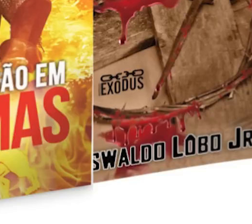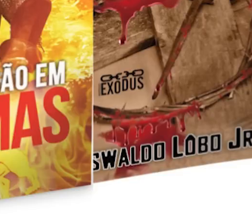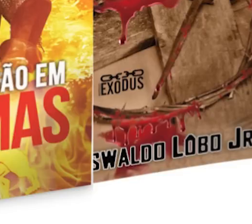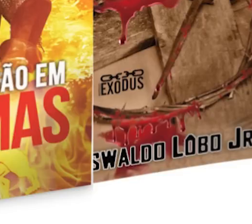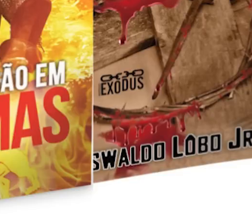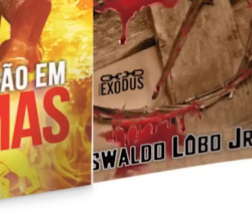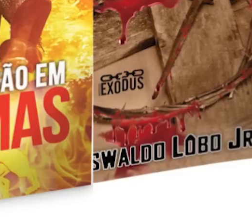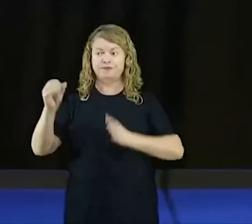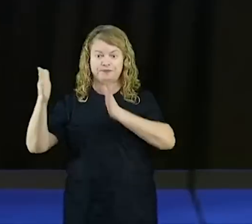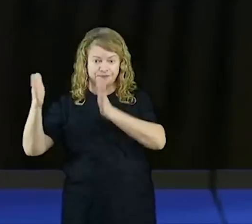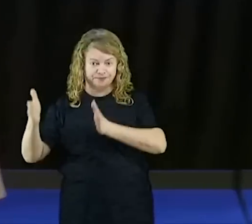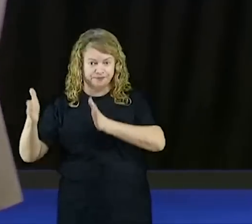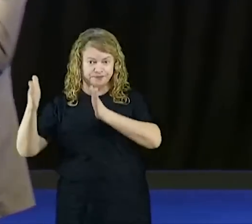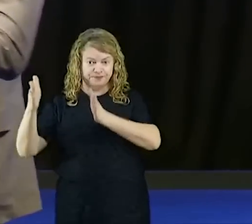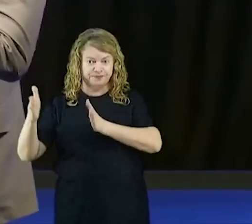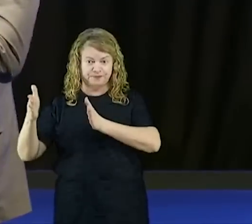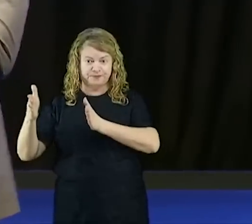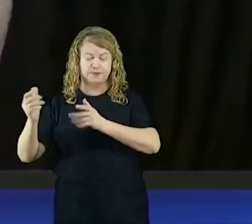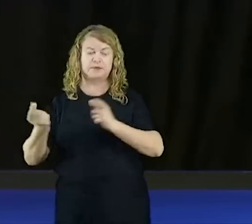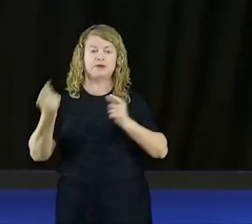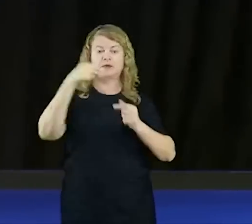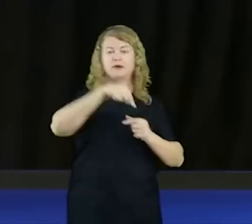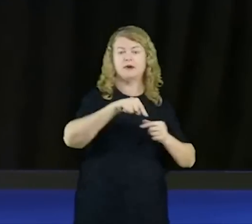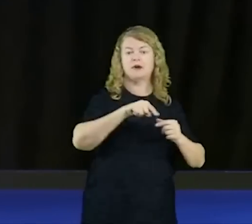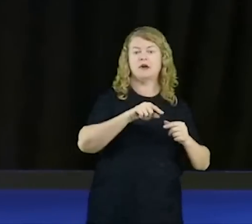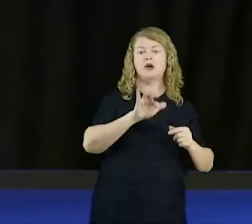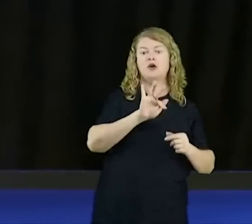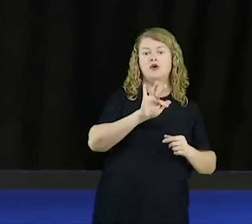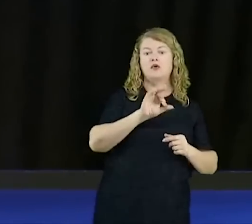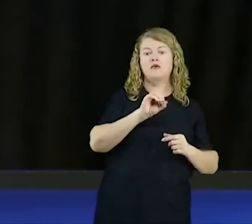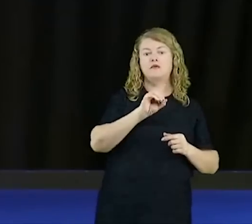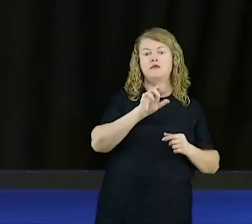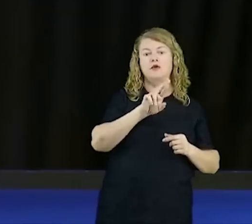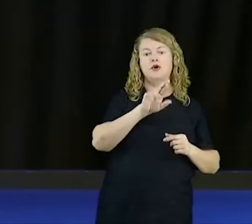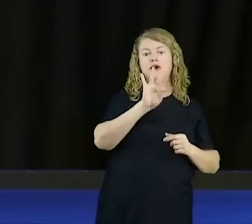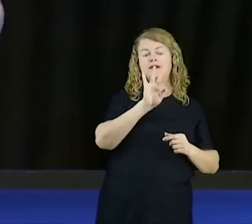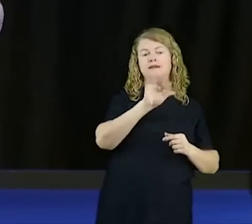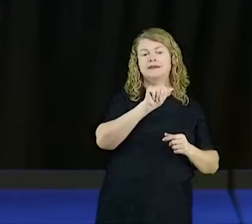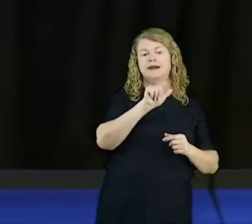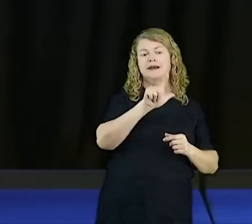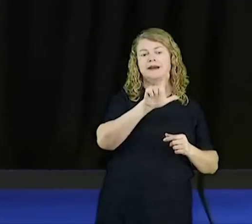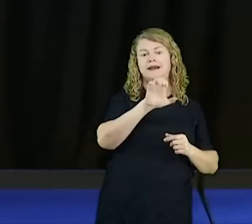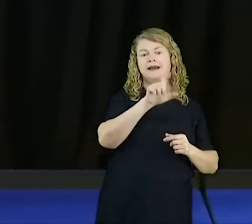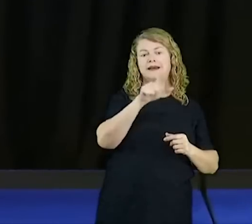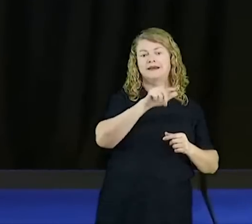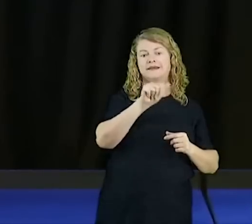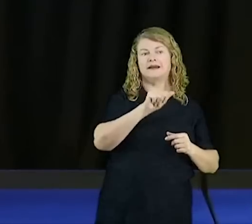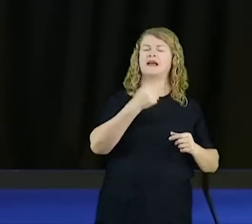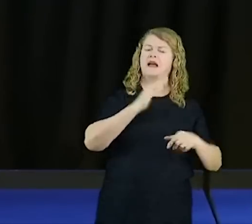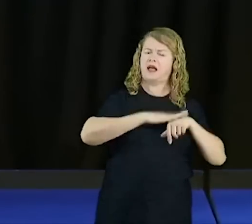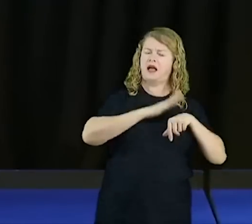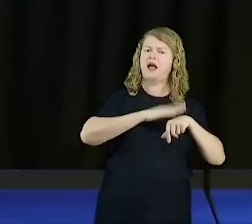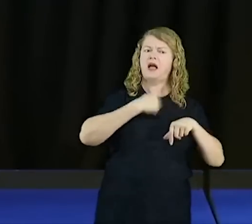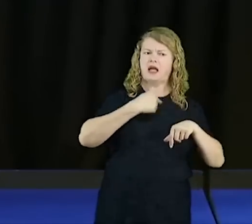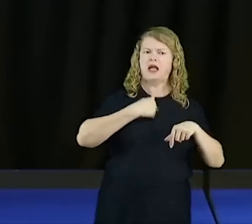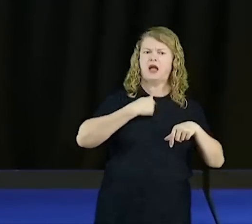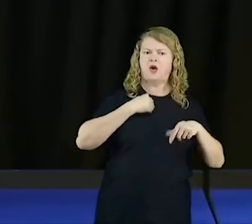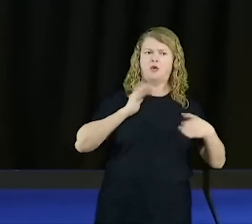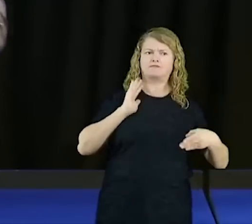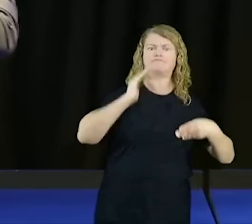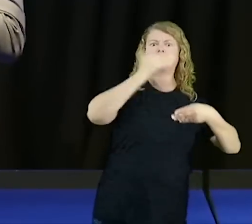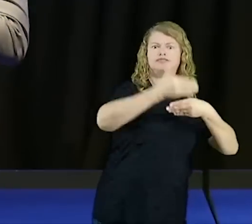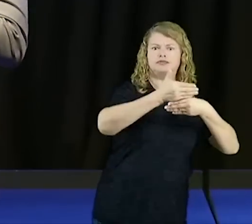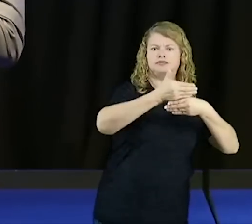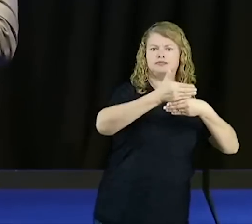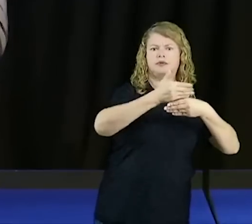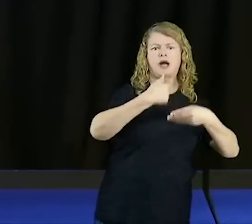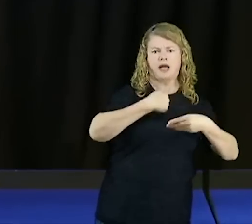fortaleza é uma proteção que você mesmo constrói para defender um valor que você tem, então normalmente nós